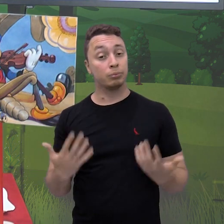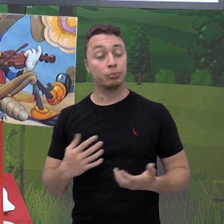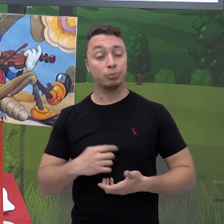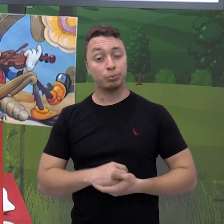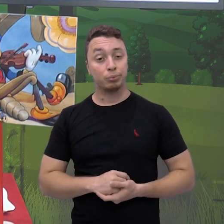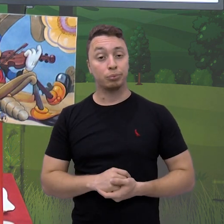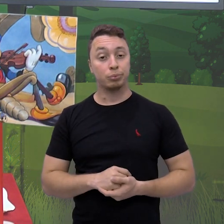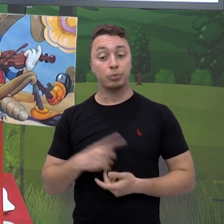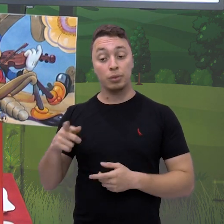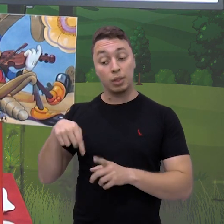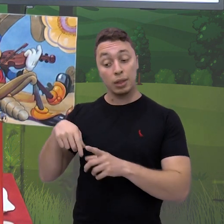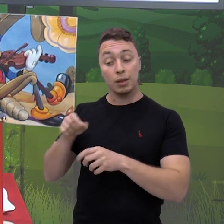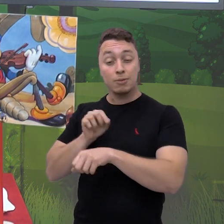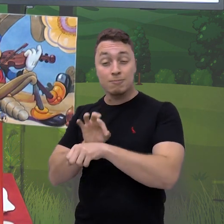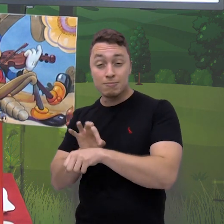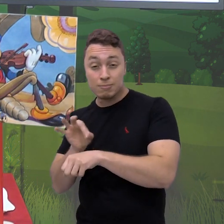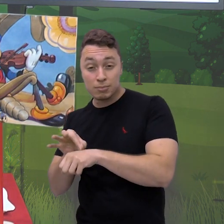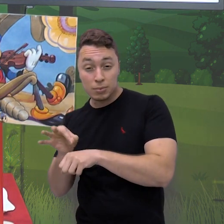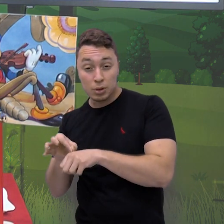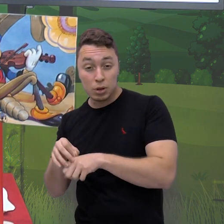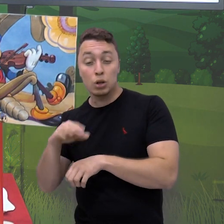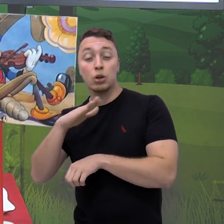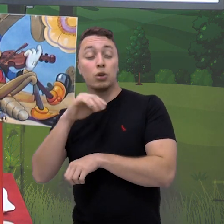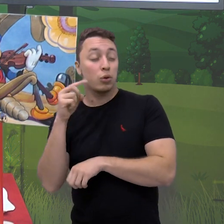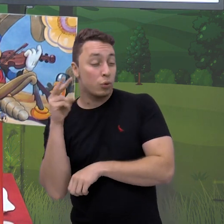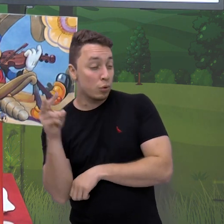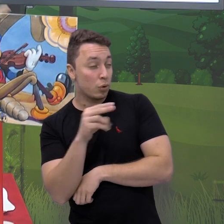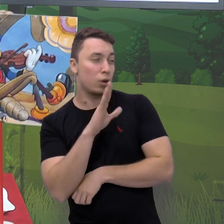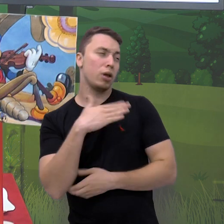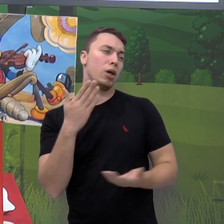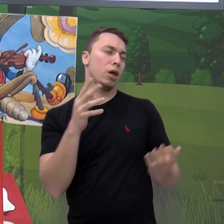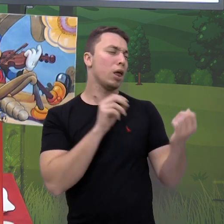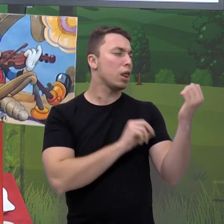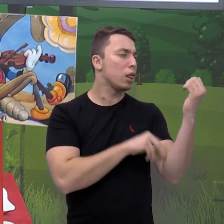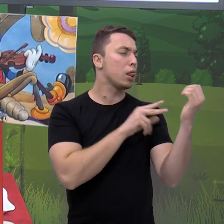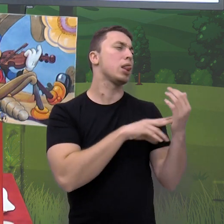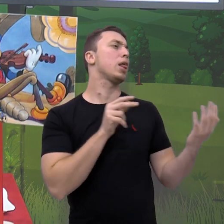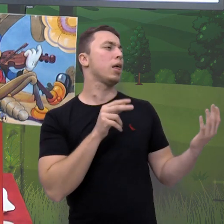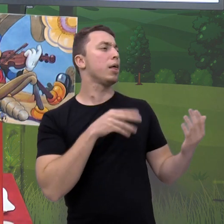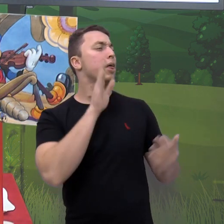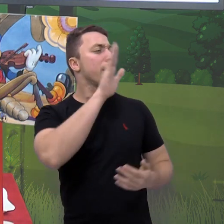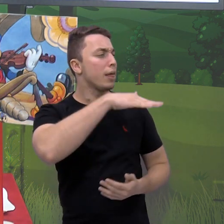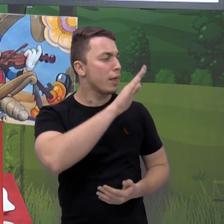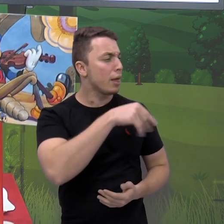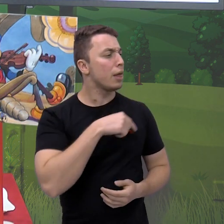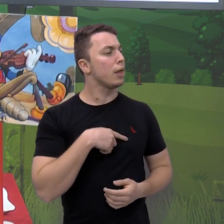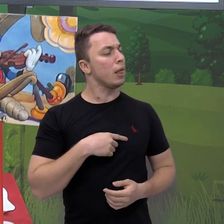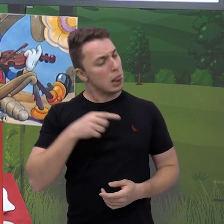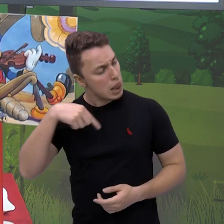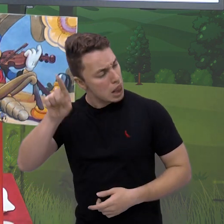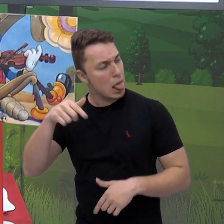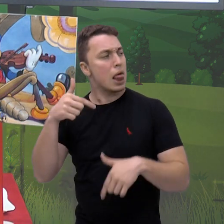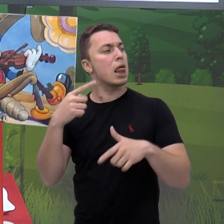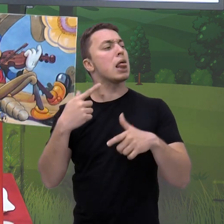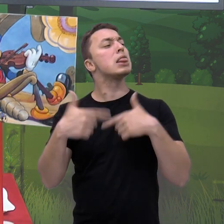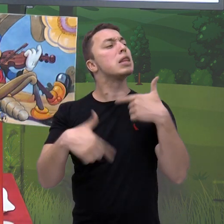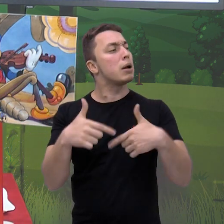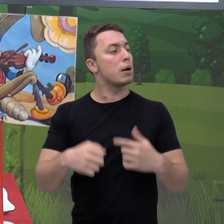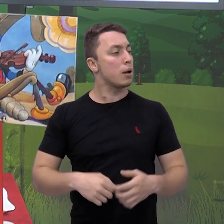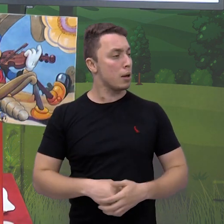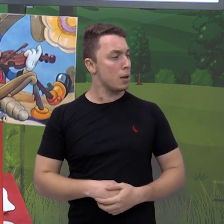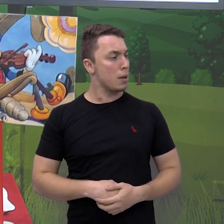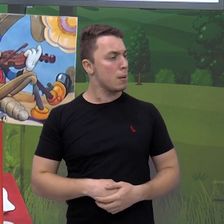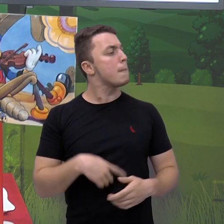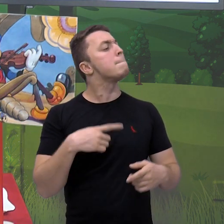a formiga, a cigarra, a formiga chegou para a cigarra e disse assim, dona cigarra, por que a senhora não vai trabalhar junto conosco?